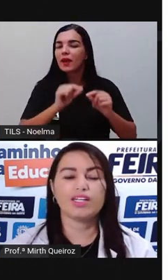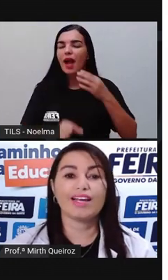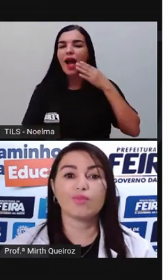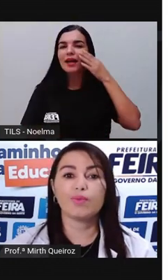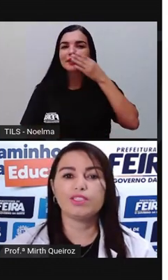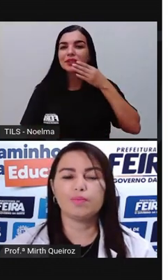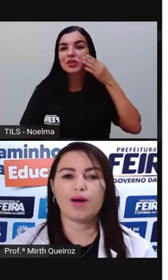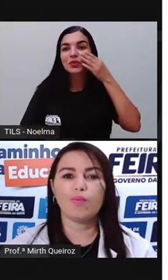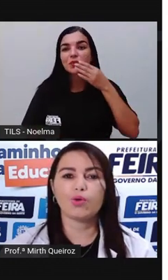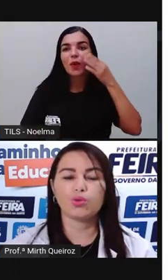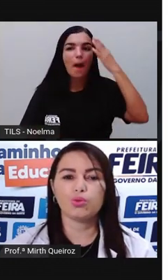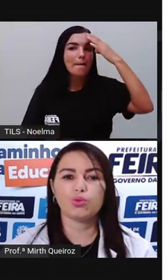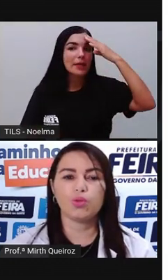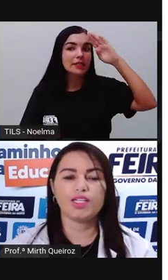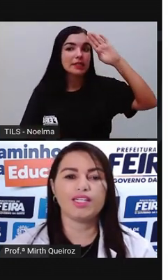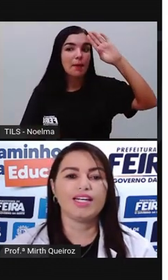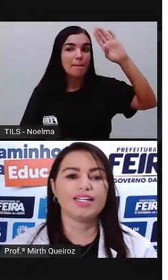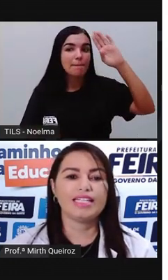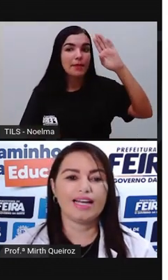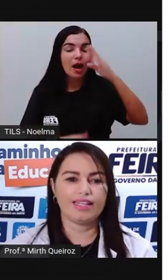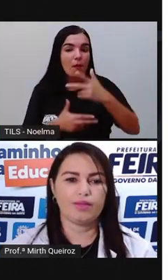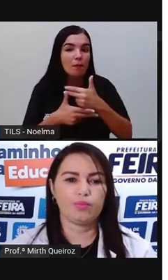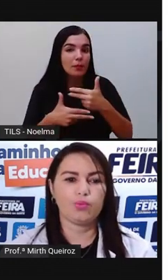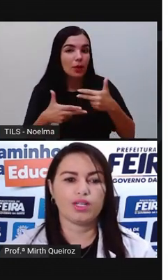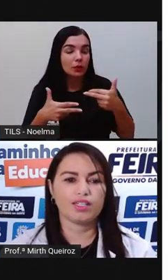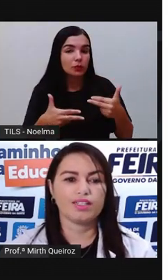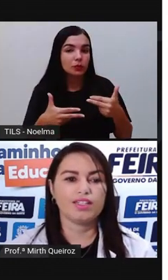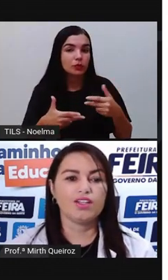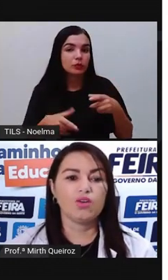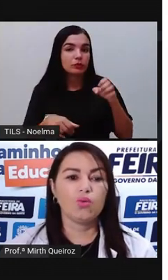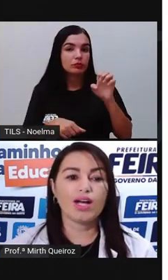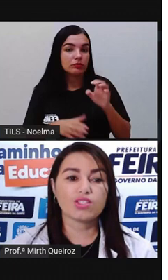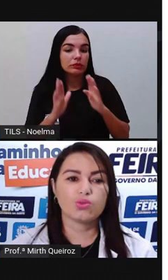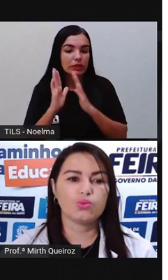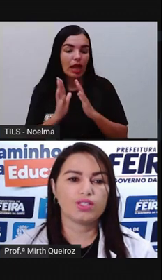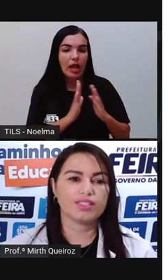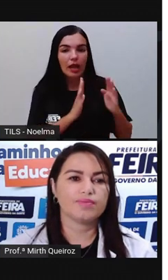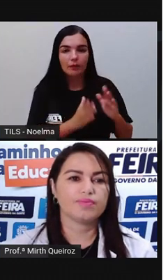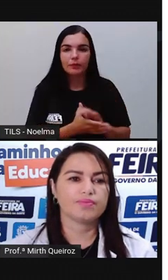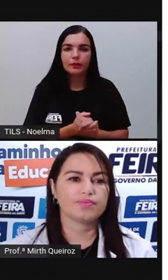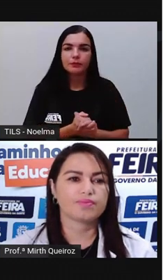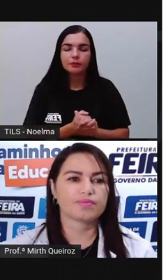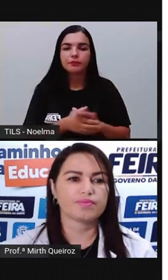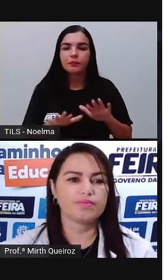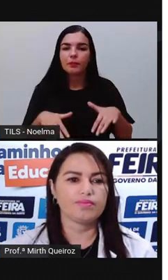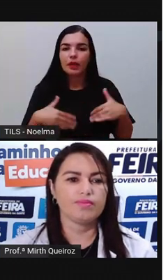açúcar, que era o principal produto aí da época. O açúcar.